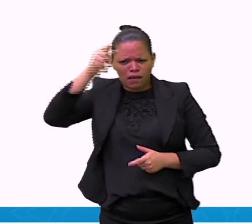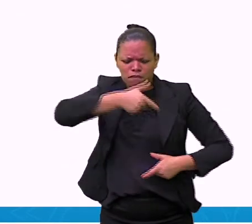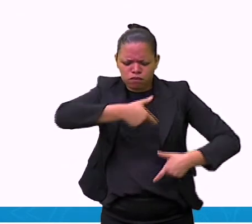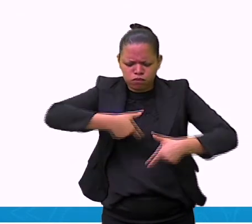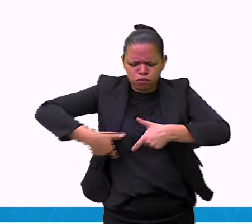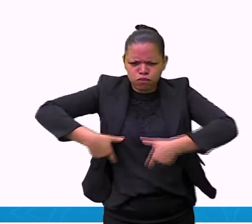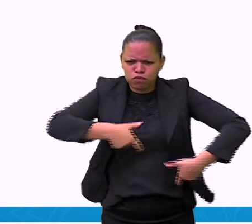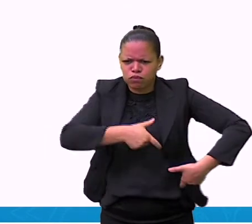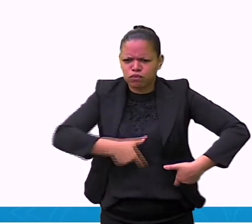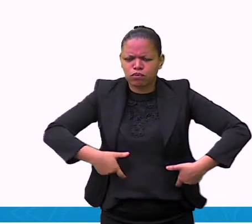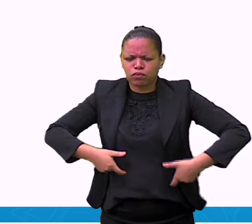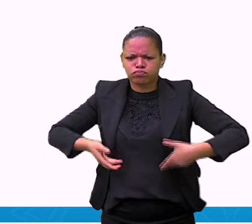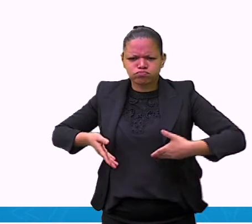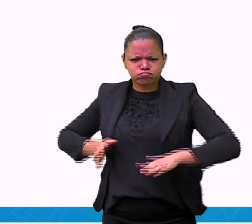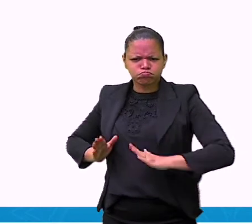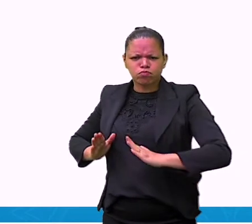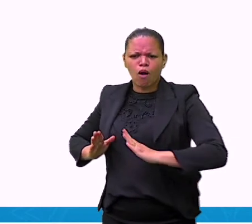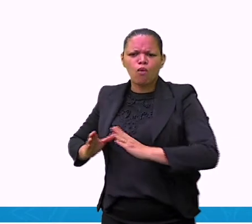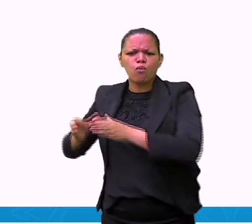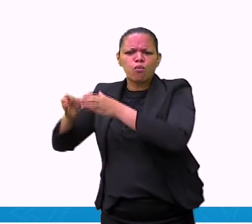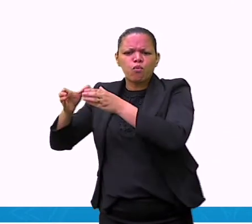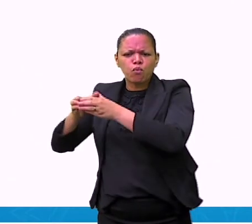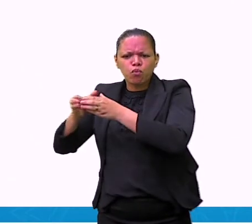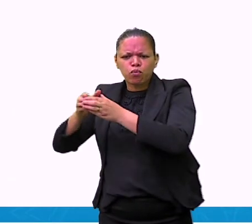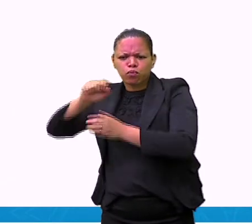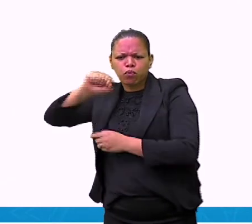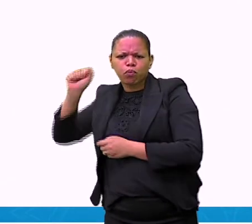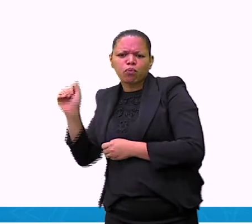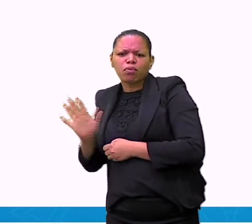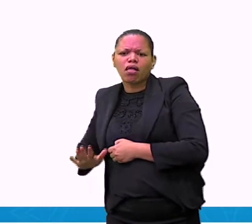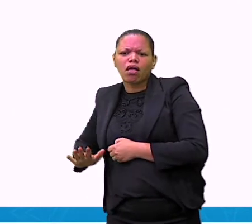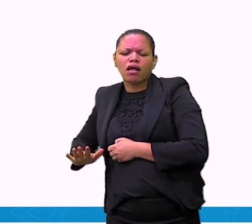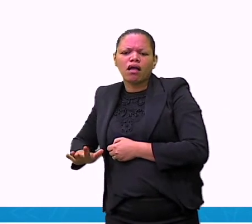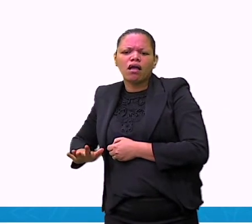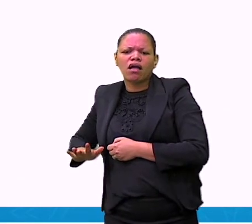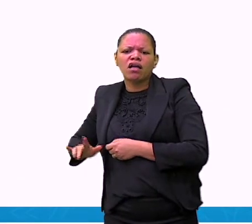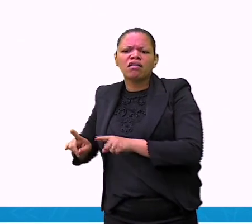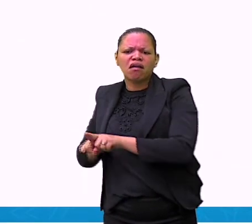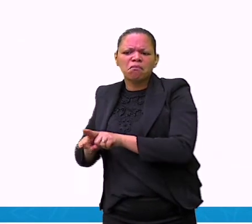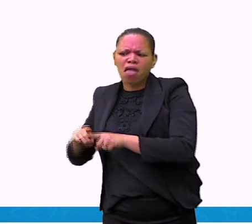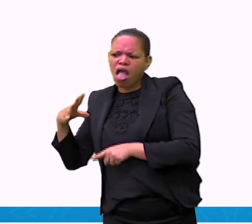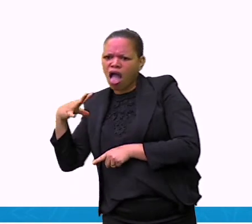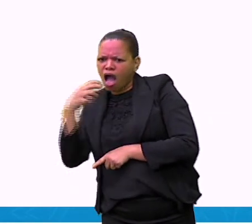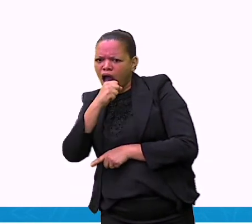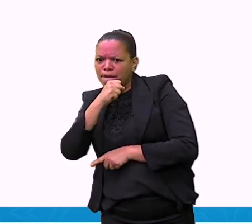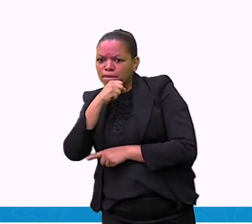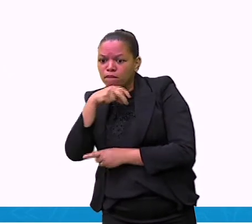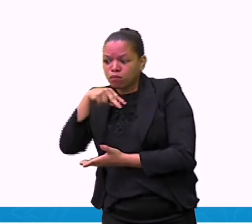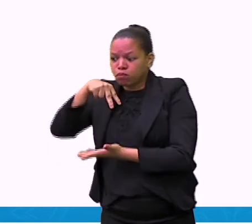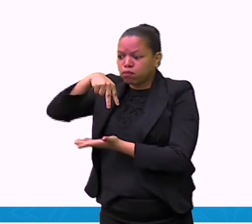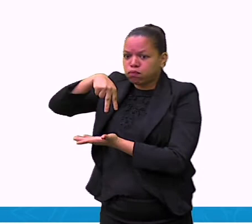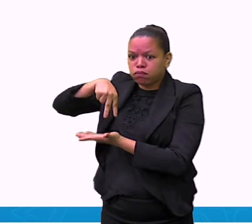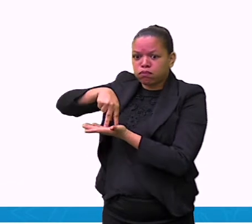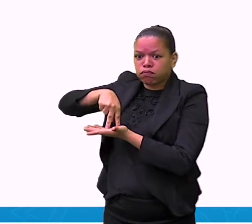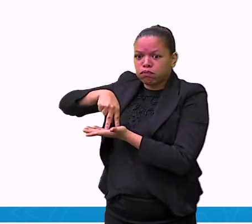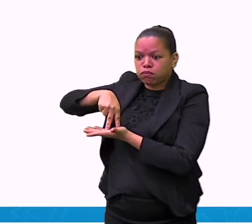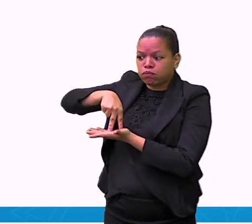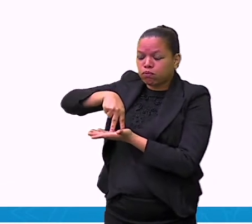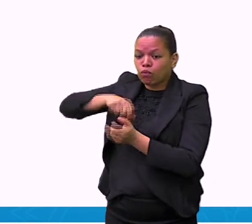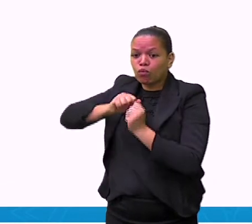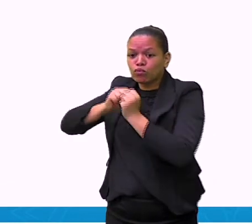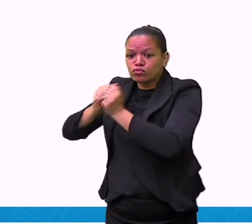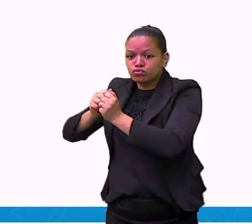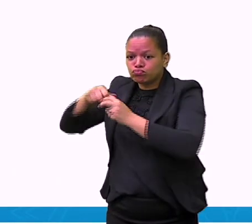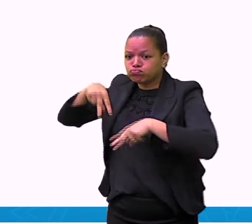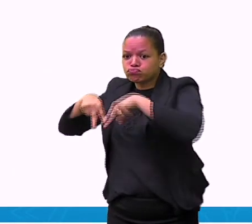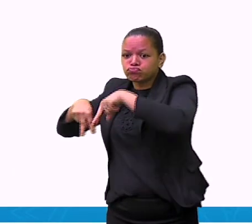africana, por exemplo, rapidamente aprende a ficar de pé e acompanhar a mãe. Já